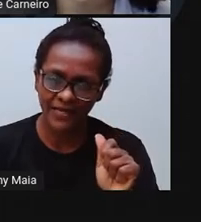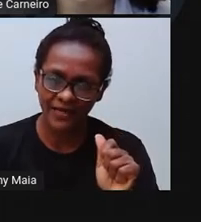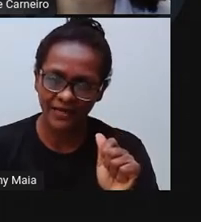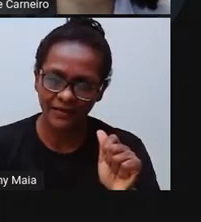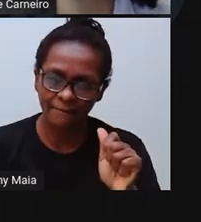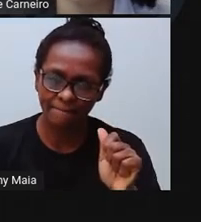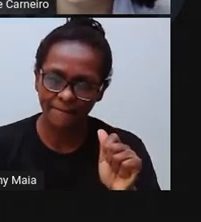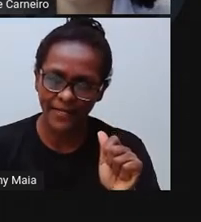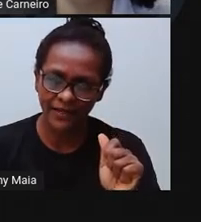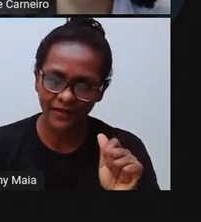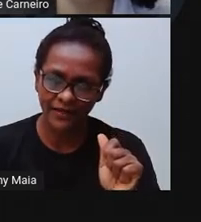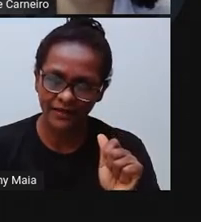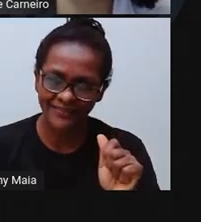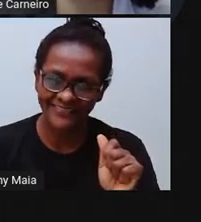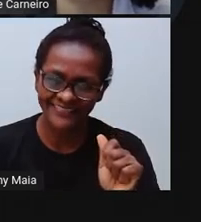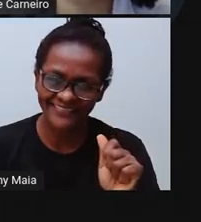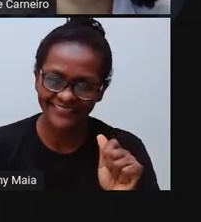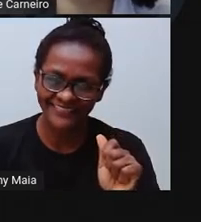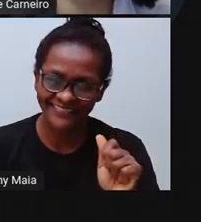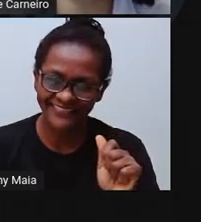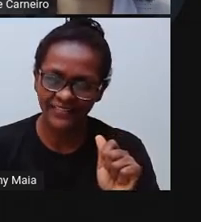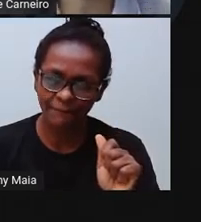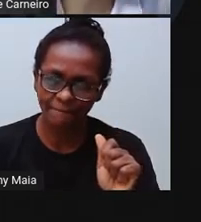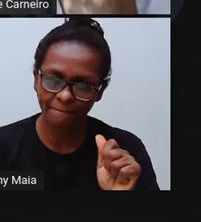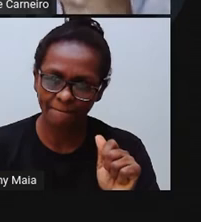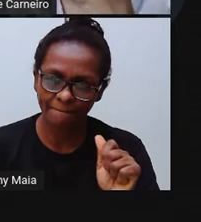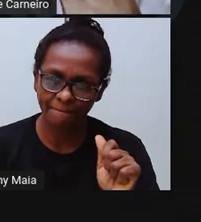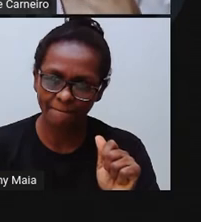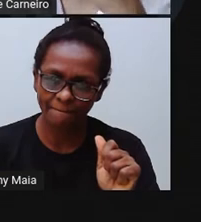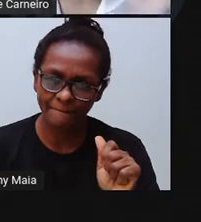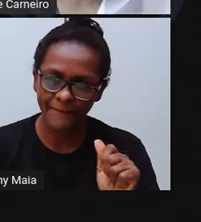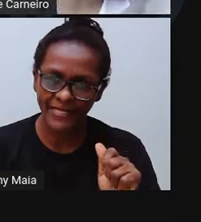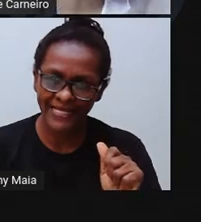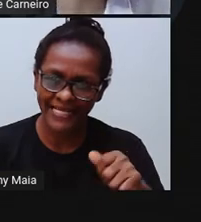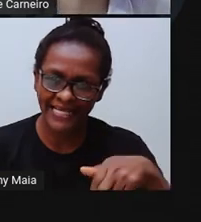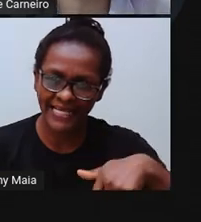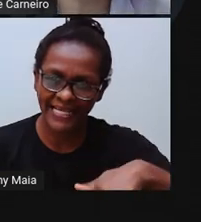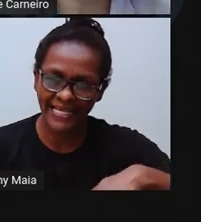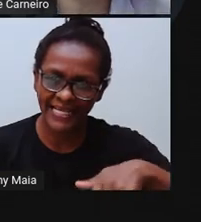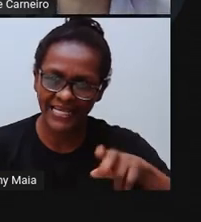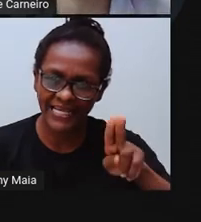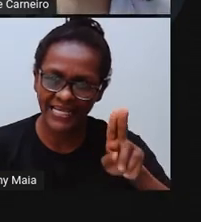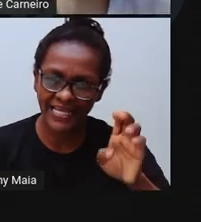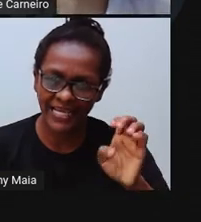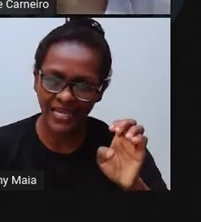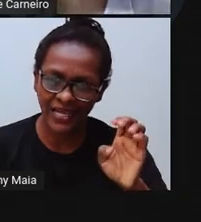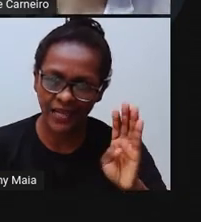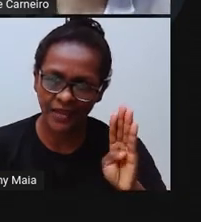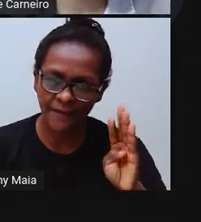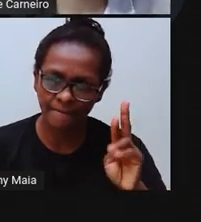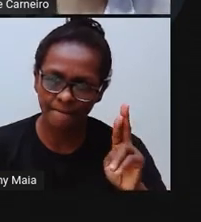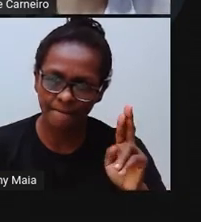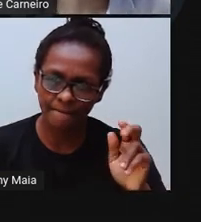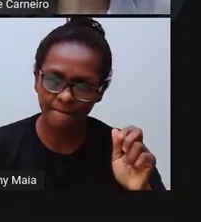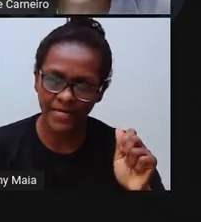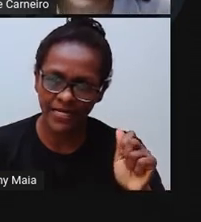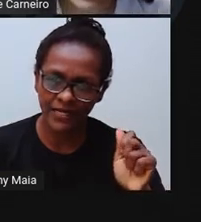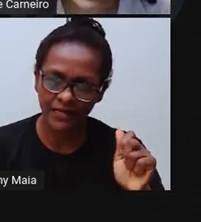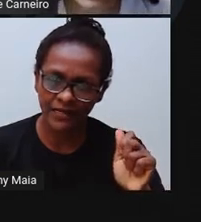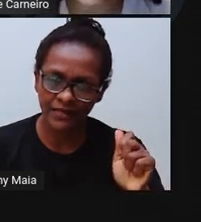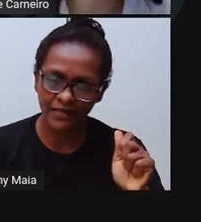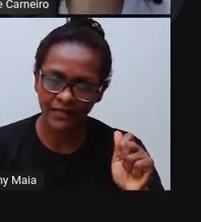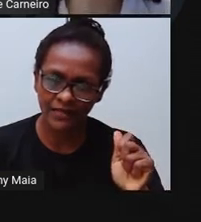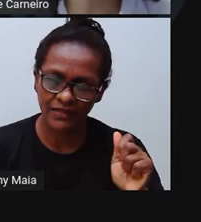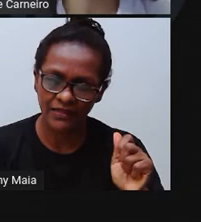brá. Tá joia? Quebra. A gente acabou de escrever o nome do jogo todo, do brinquedo todo? Não, tá faltando,